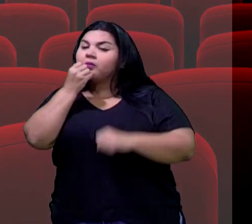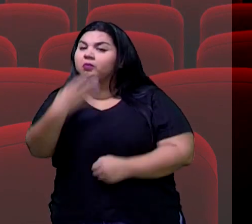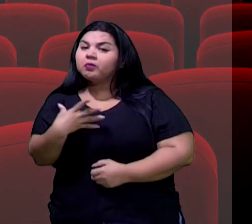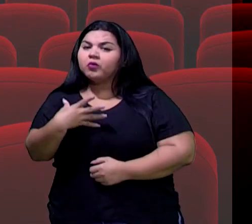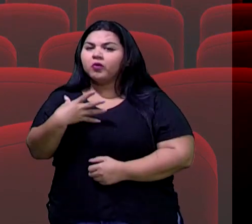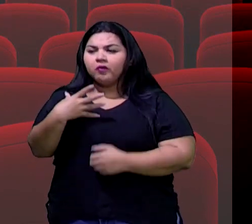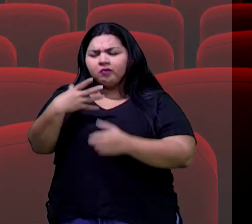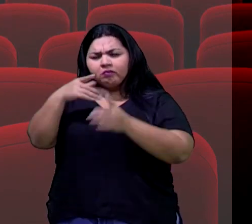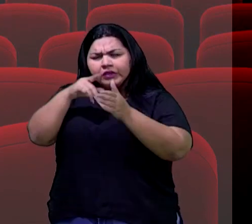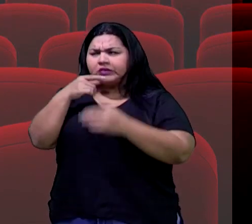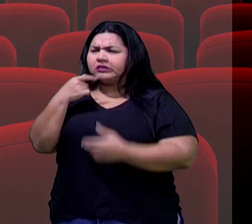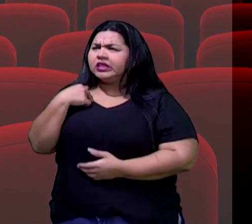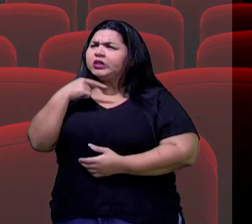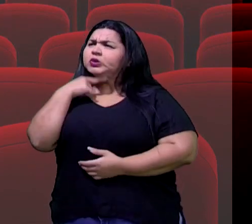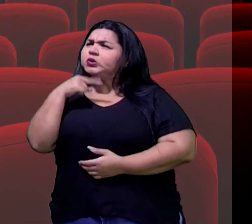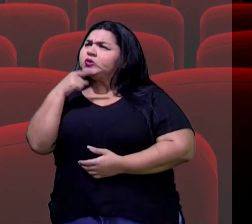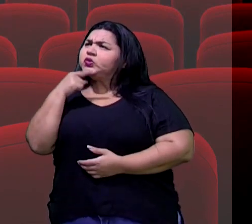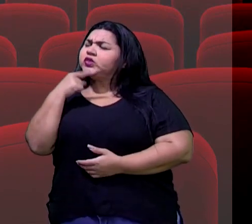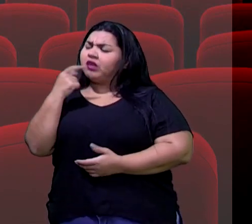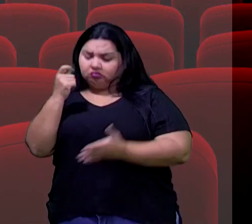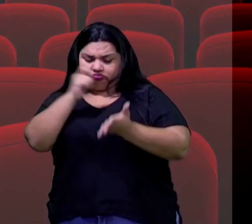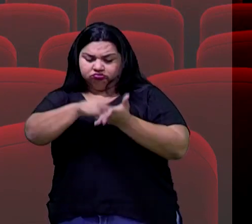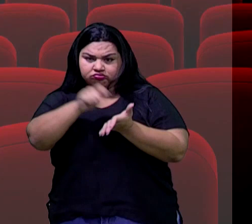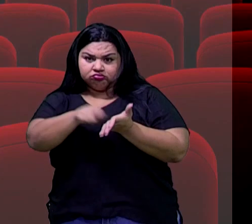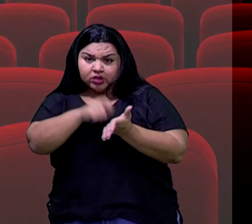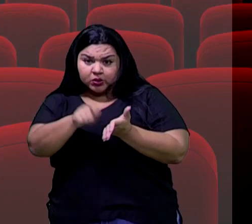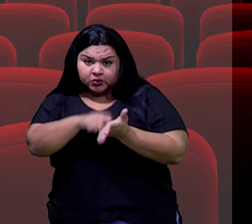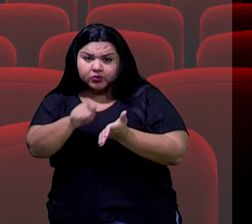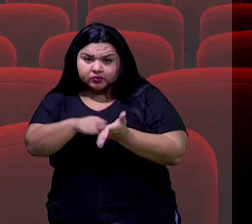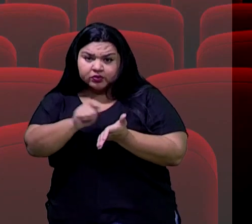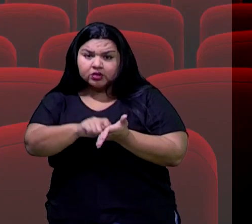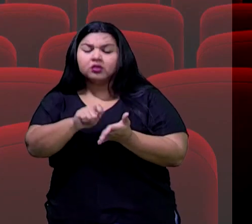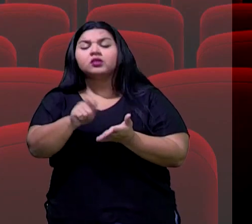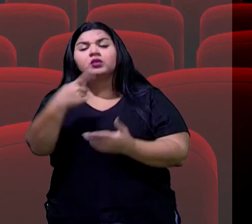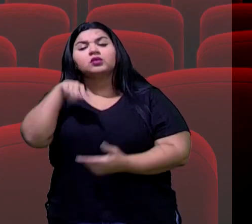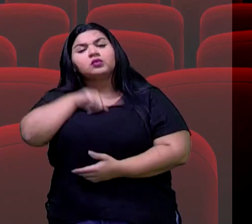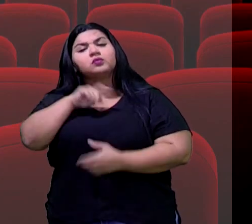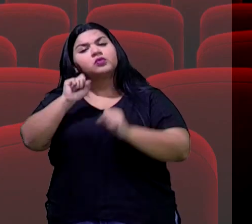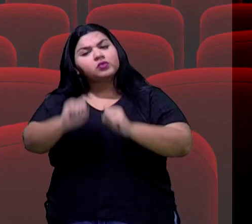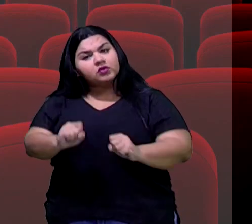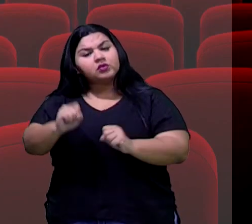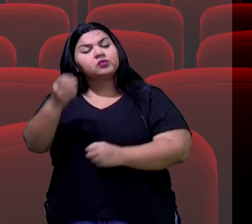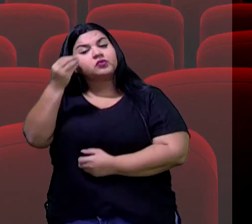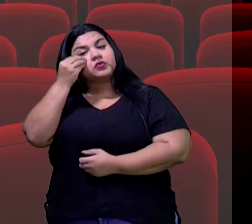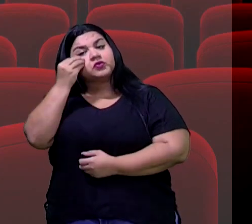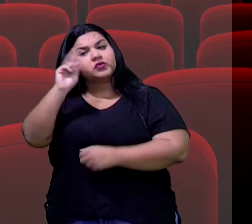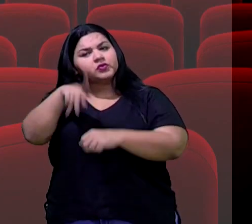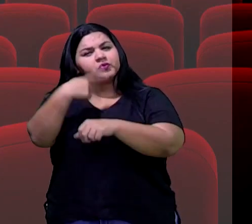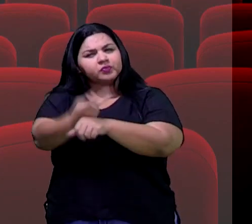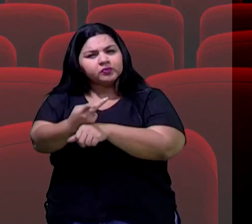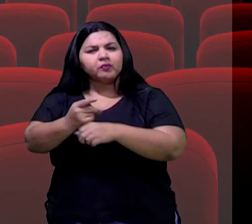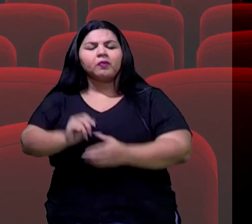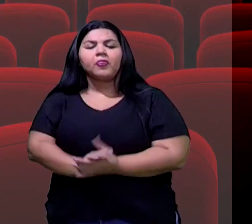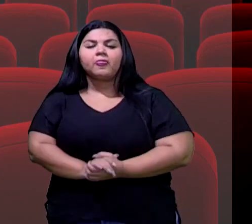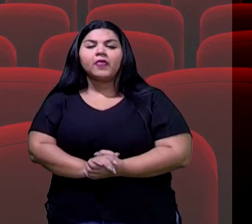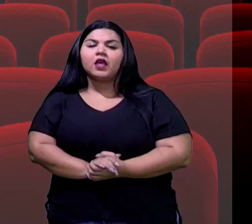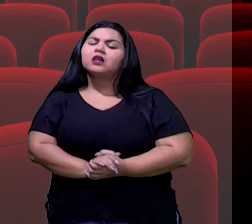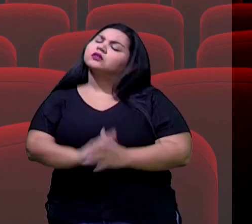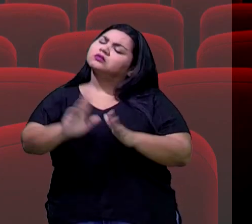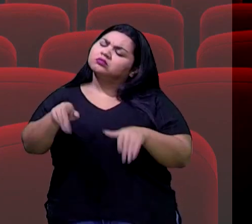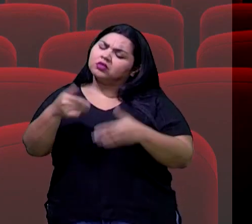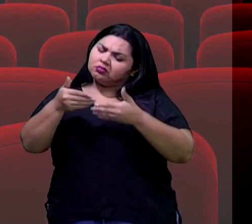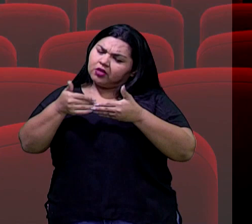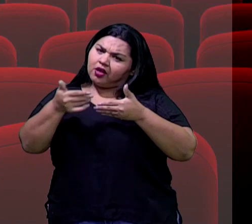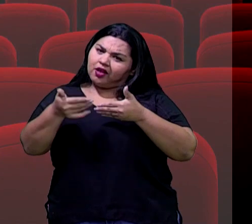passa rápido, algum comentário, alguma anotação pra gente poder verificar depois, tá bom? E no decorrer da nossa